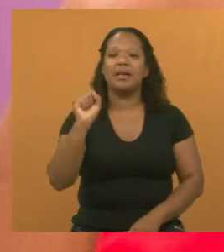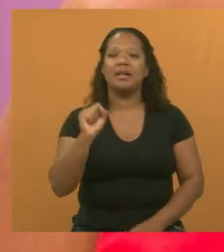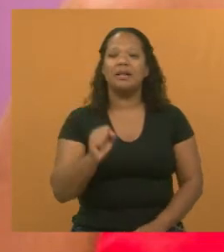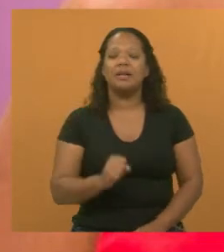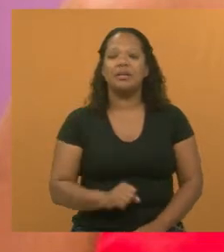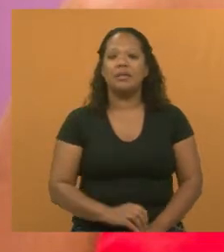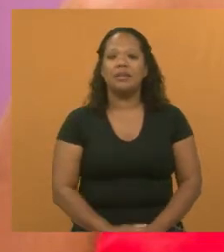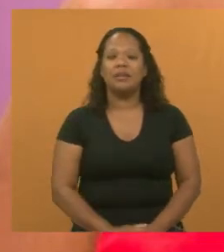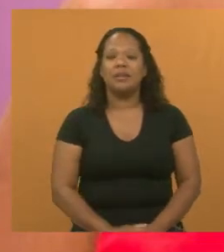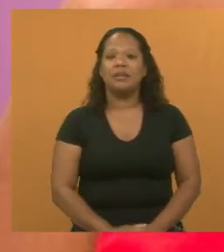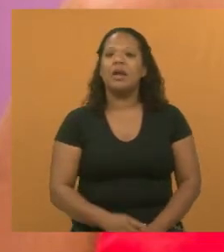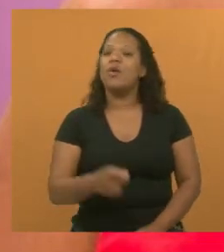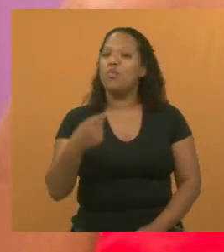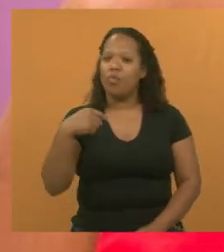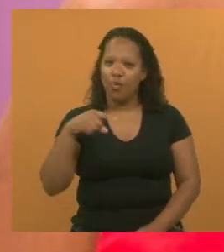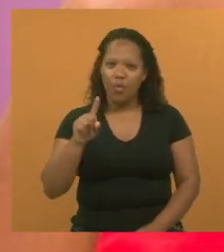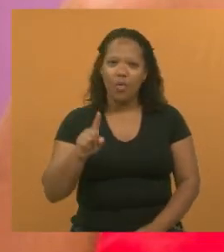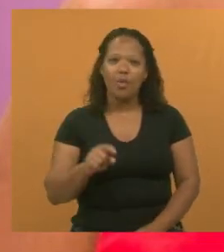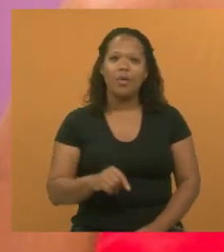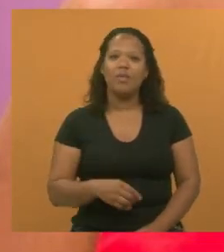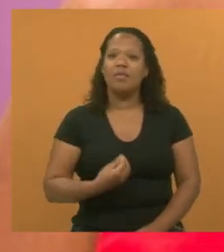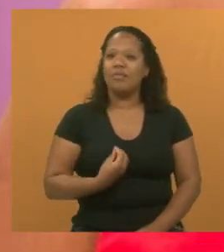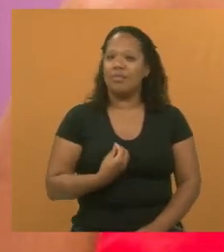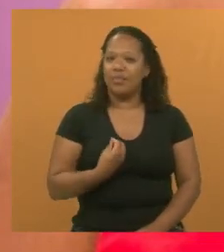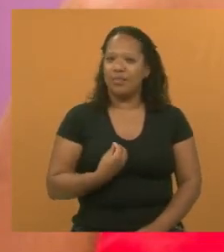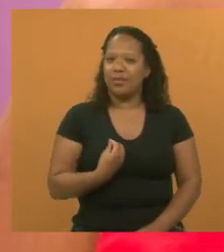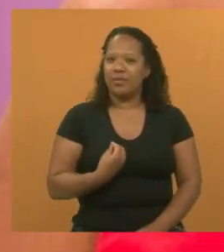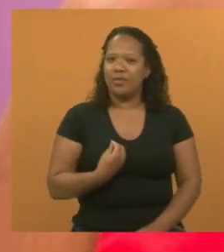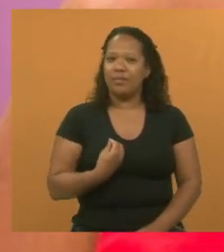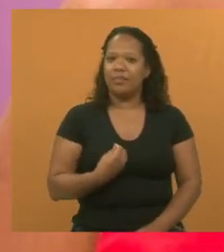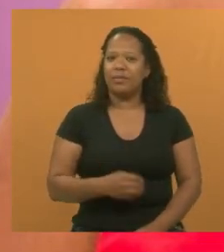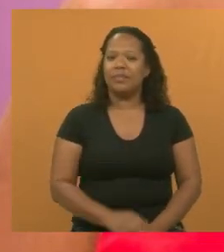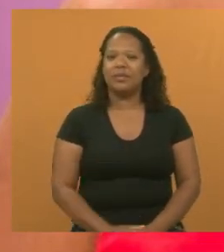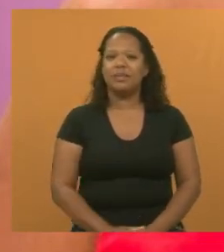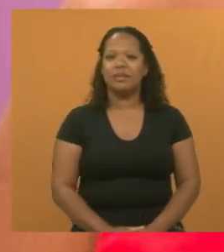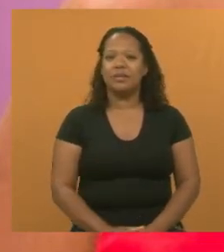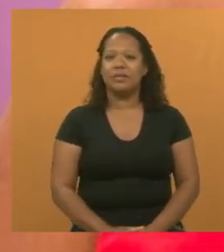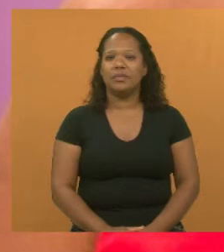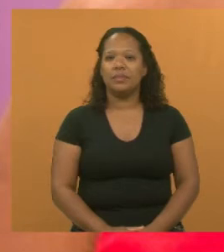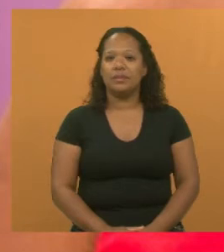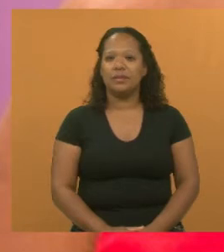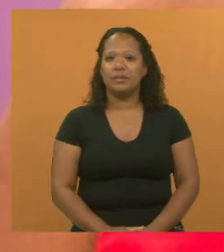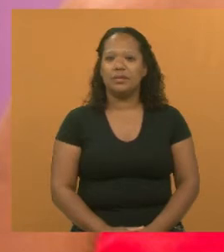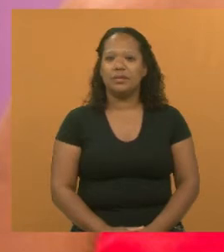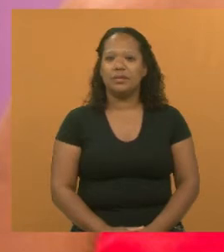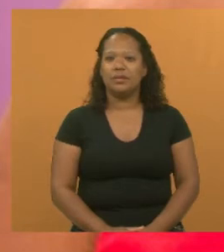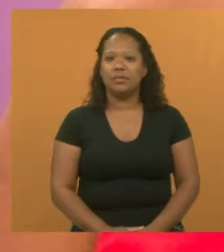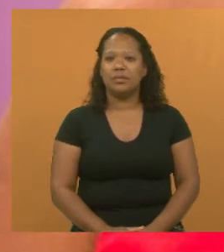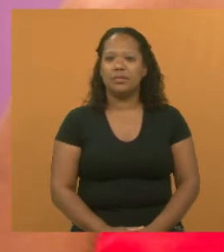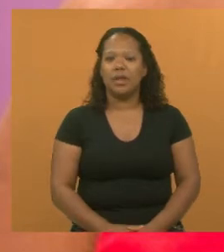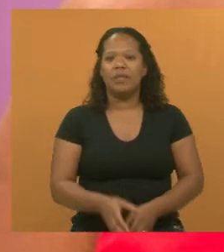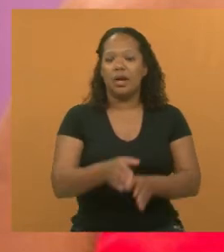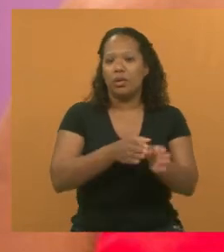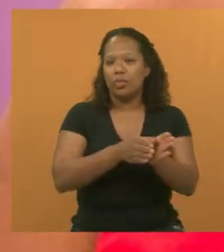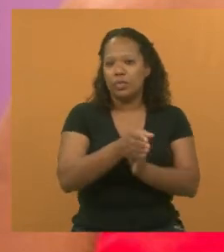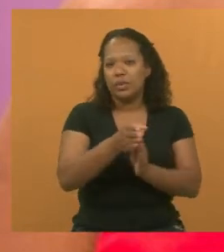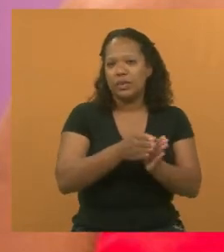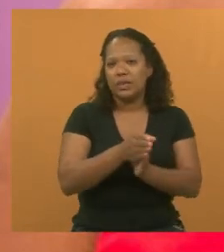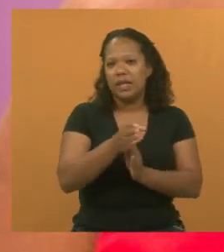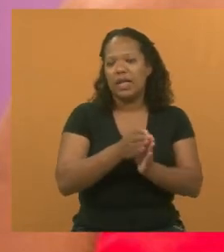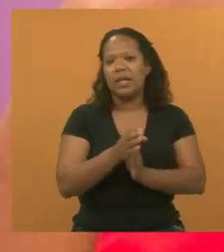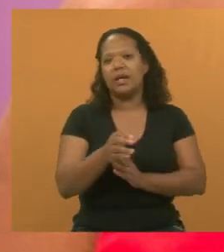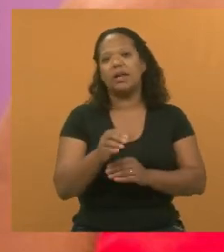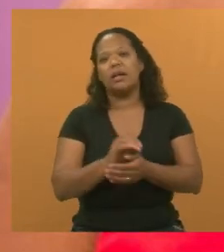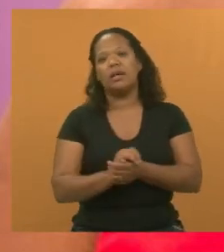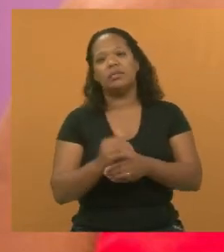nas unidades de saúde, algumas estarei lá ofertando o atendimento, e algumas estarei orientando. As